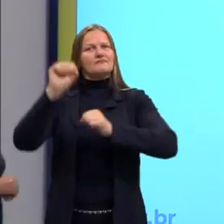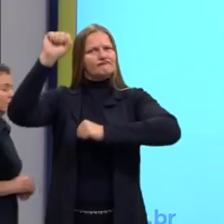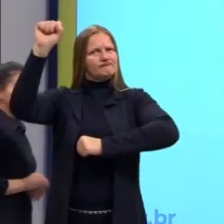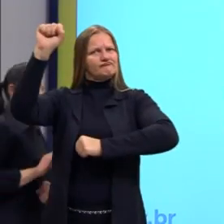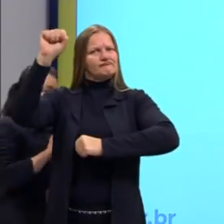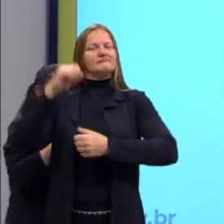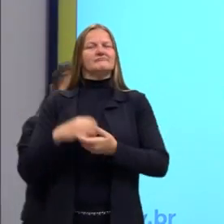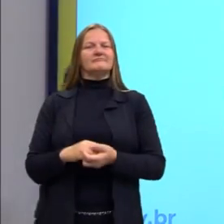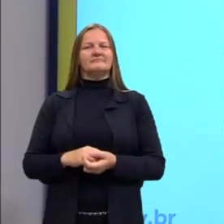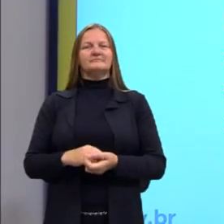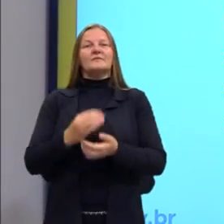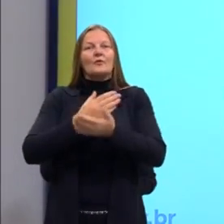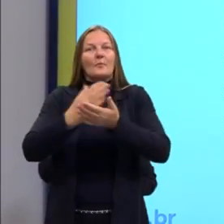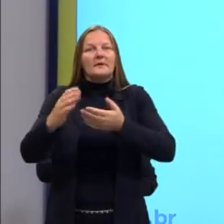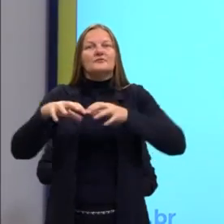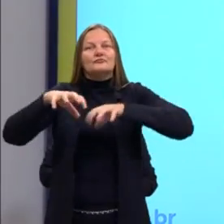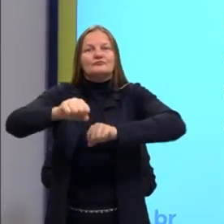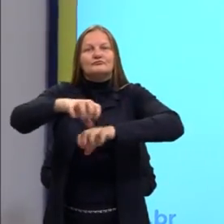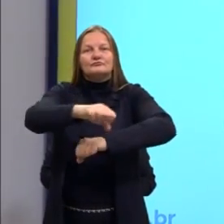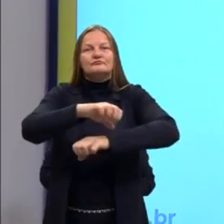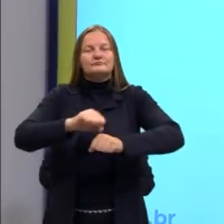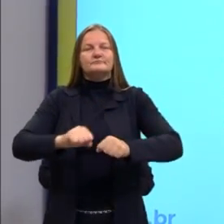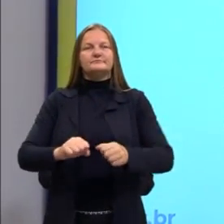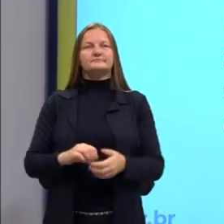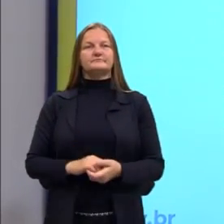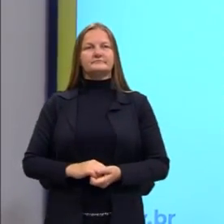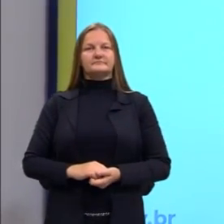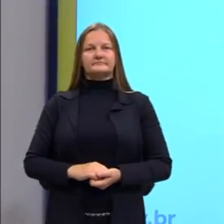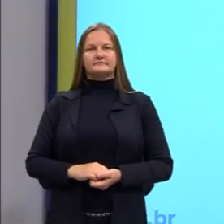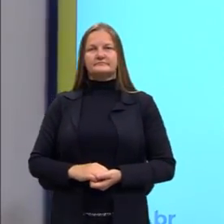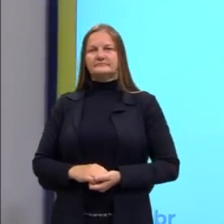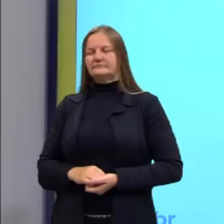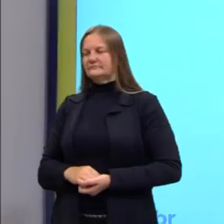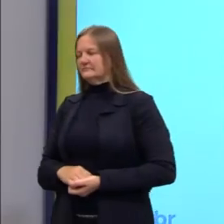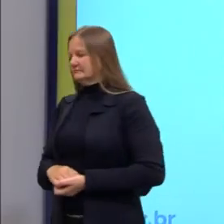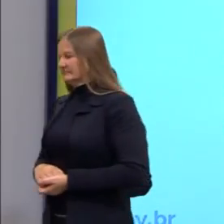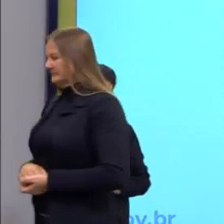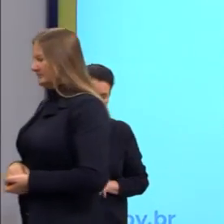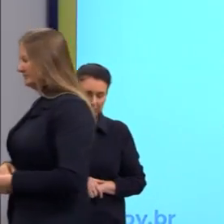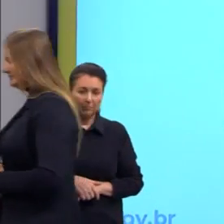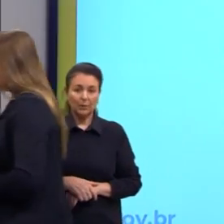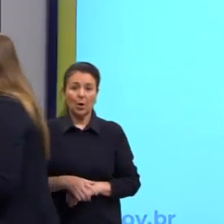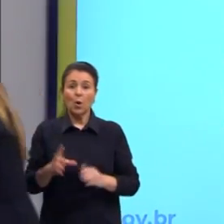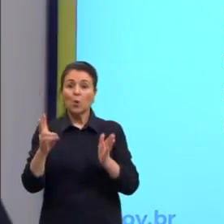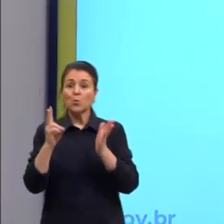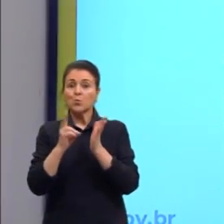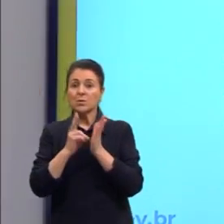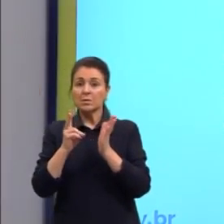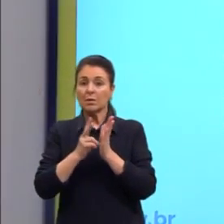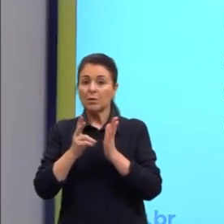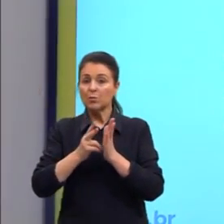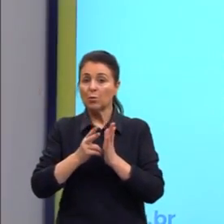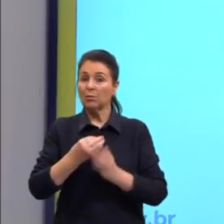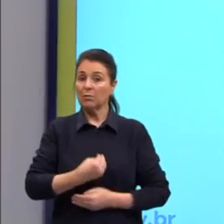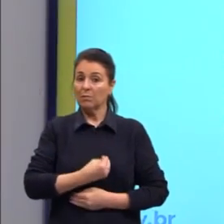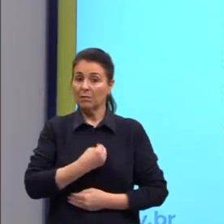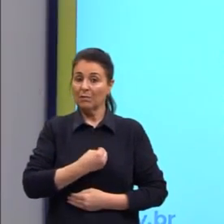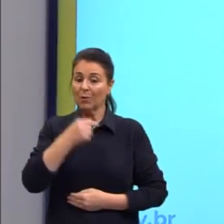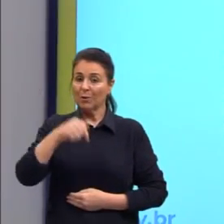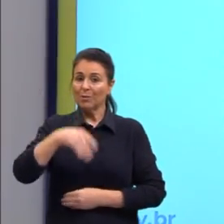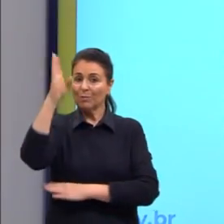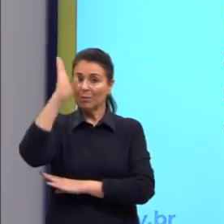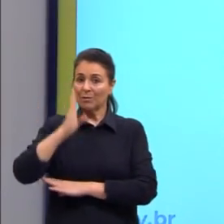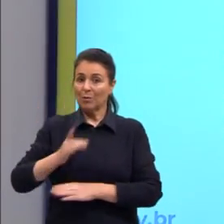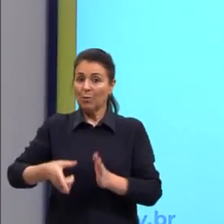no início da colonização. E o que acontece? Eles foram o quê? Massacrados. Não nessa questão de